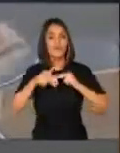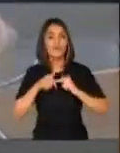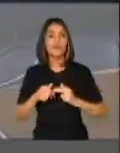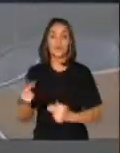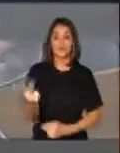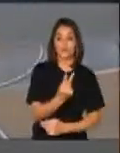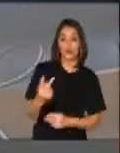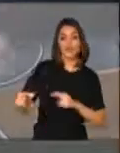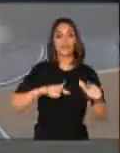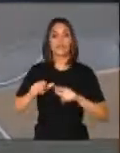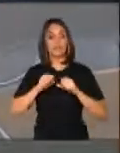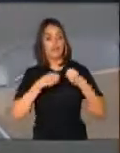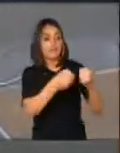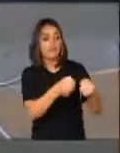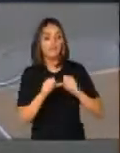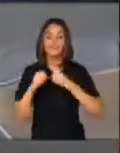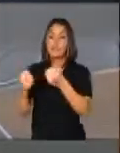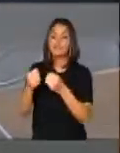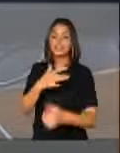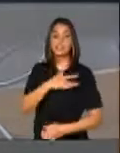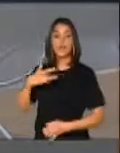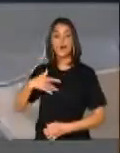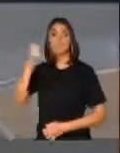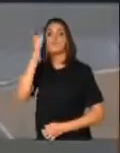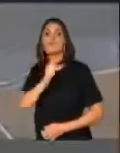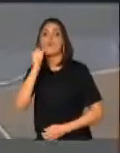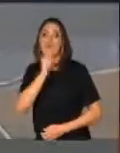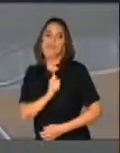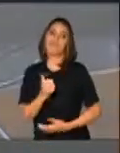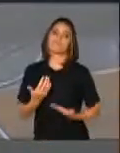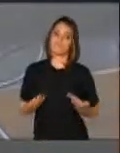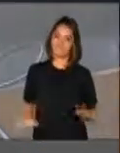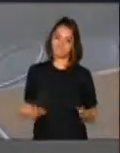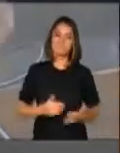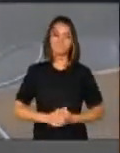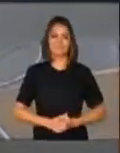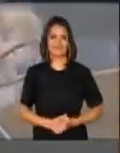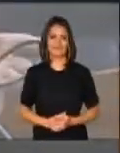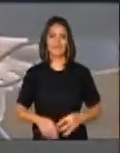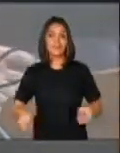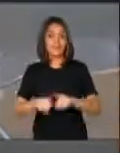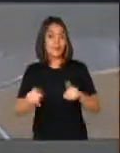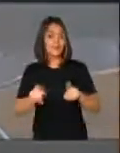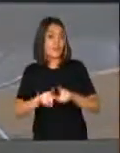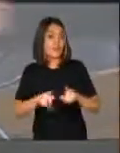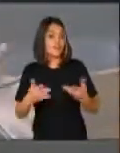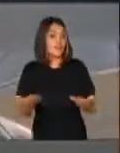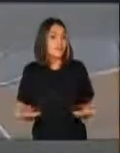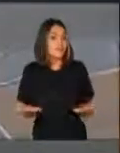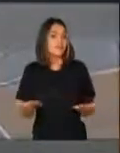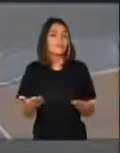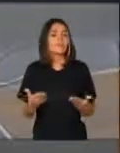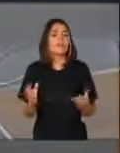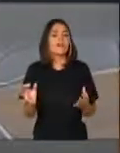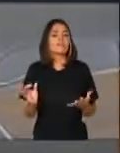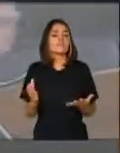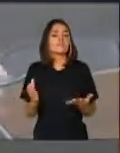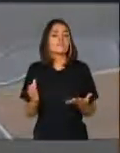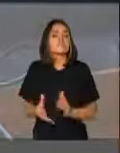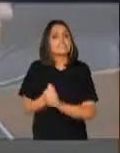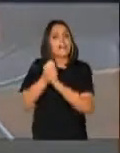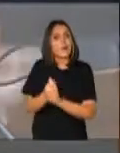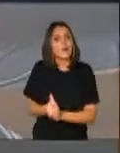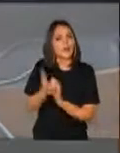do trabalho realizado em defesa da saúde da mulher destas duas instituições. E também, senhor presidente, finalizando,